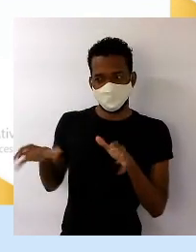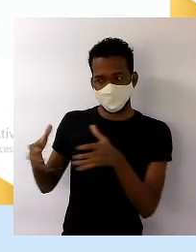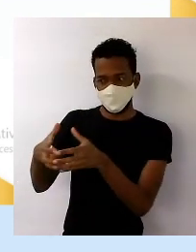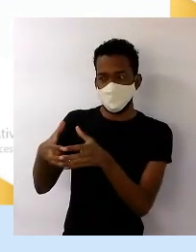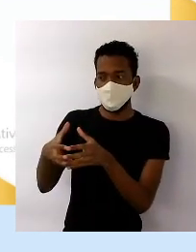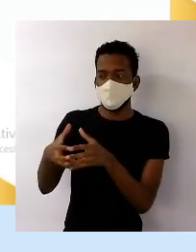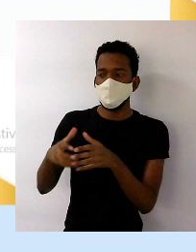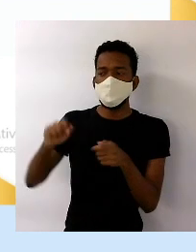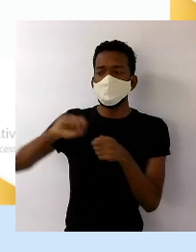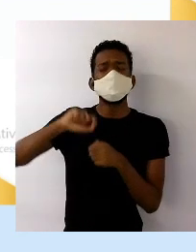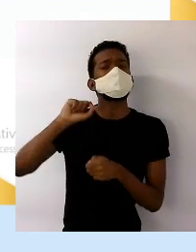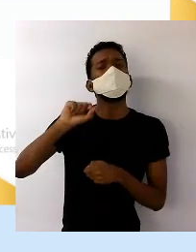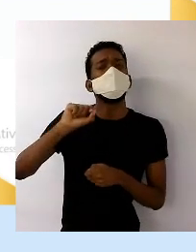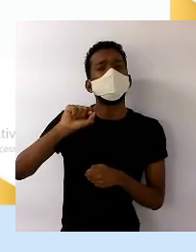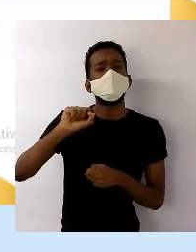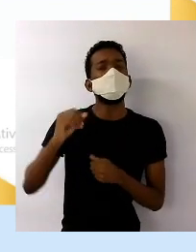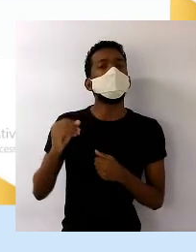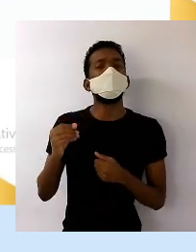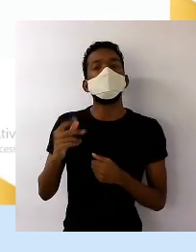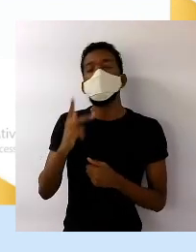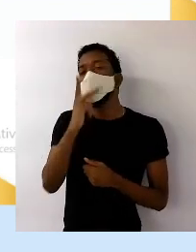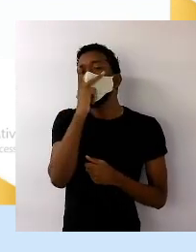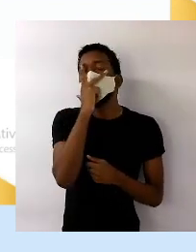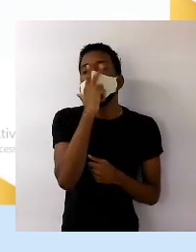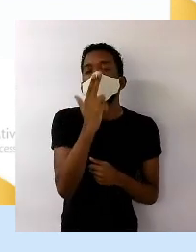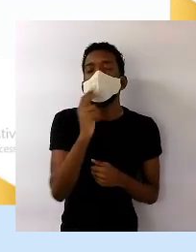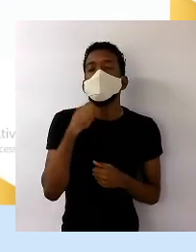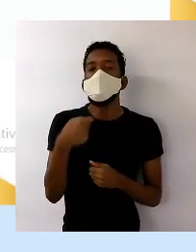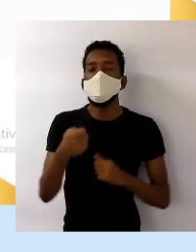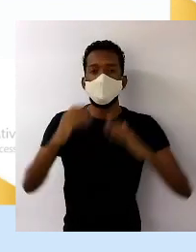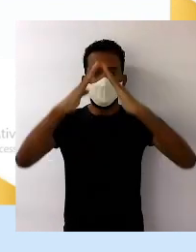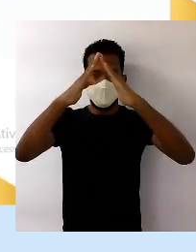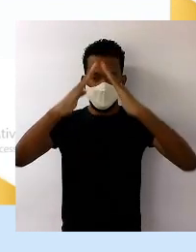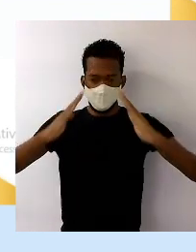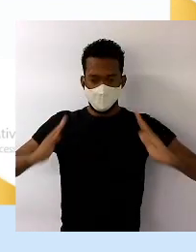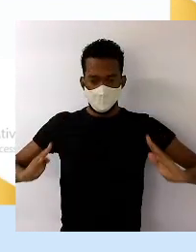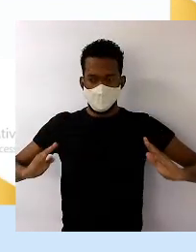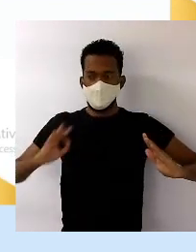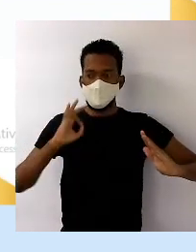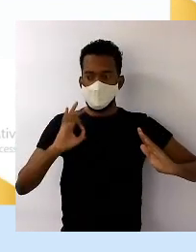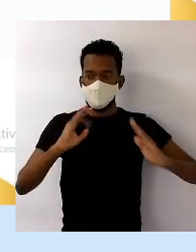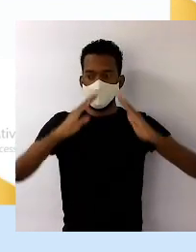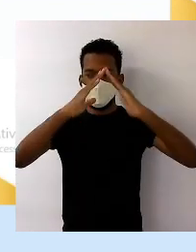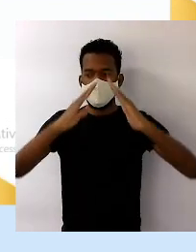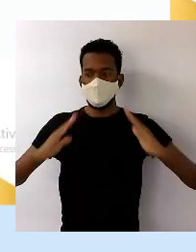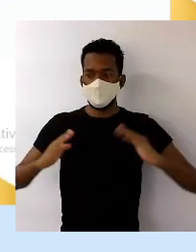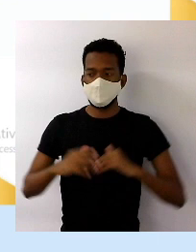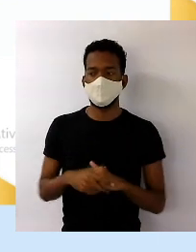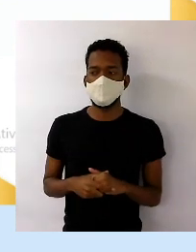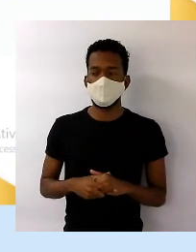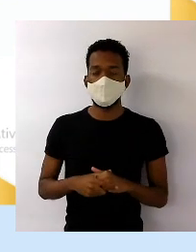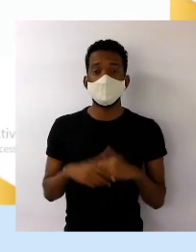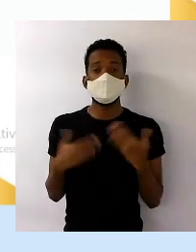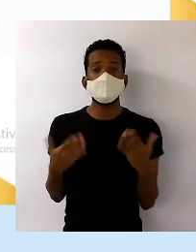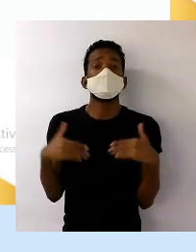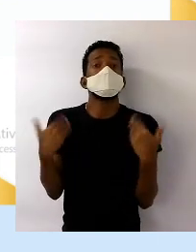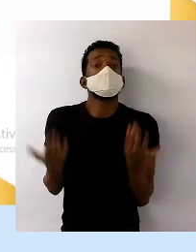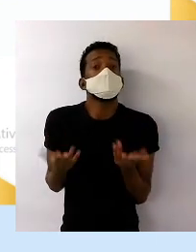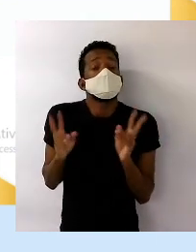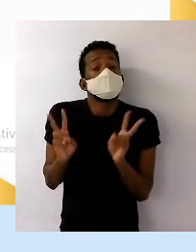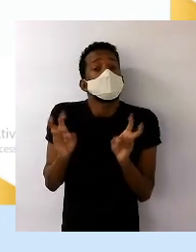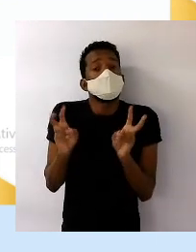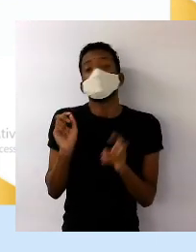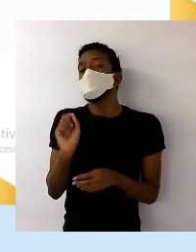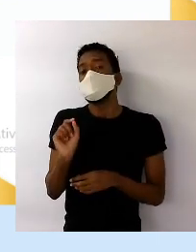como uma pirâmide mesmo, um desenho de uma pirâmide. Com qual intuito, professor? Com o